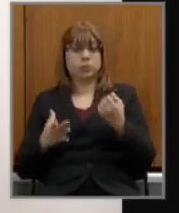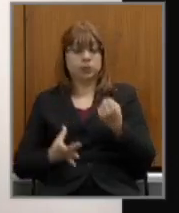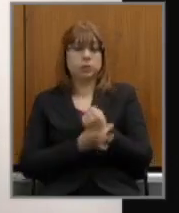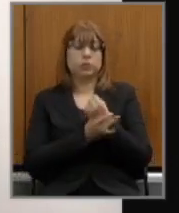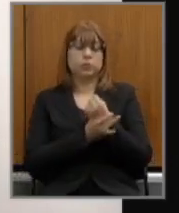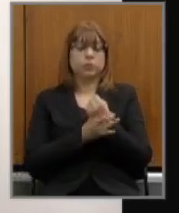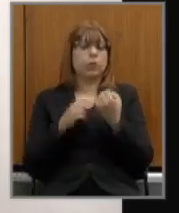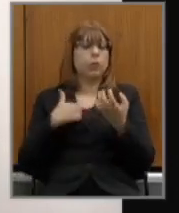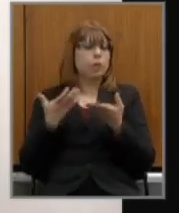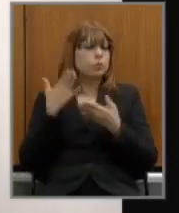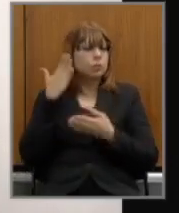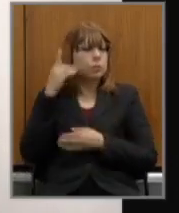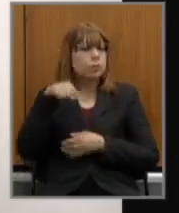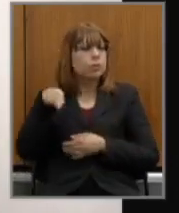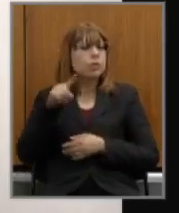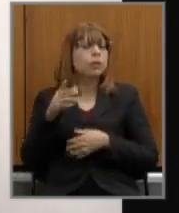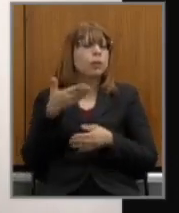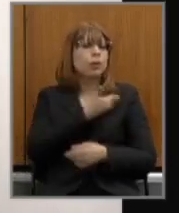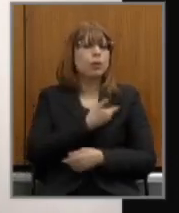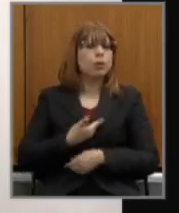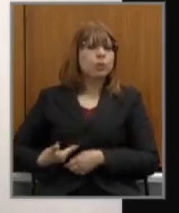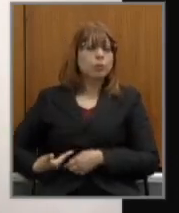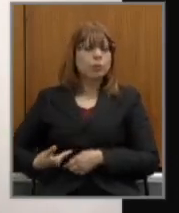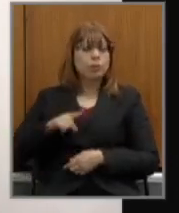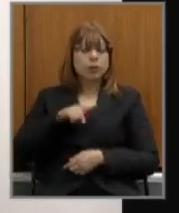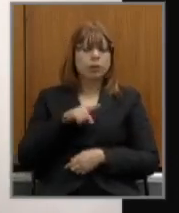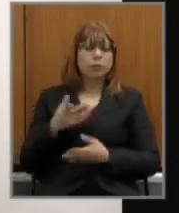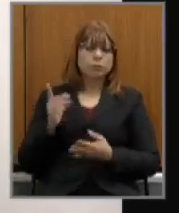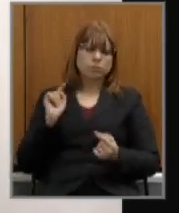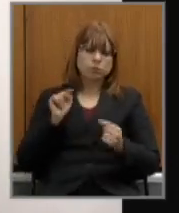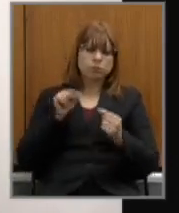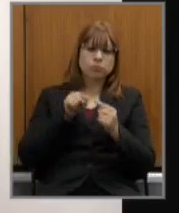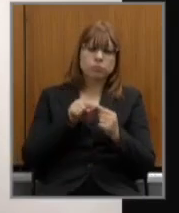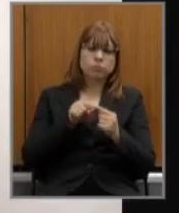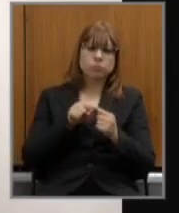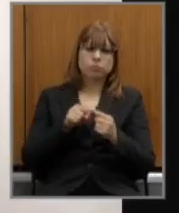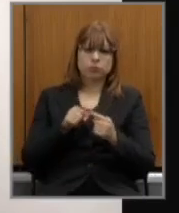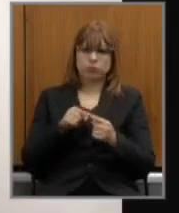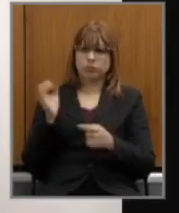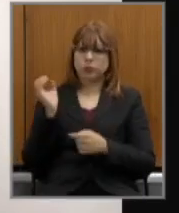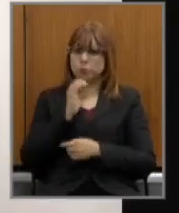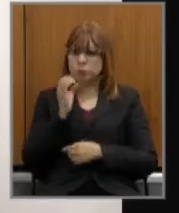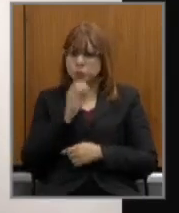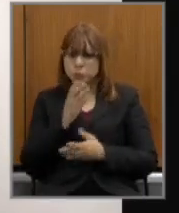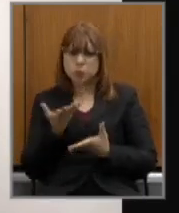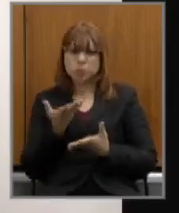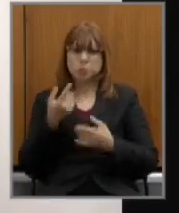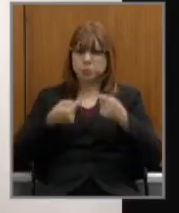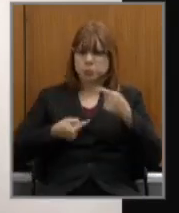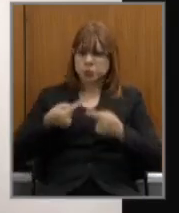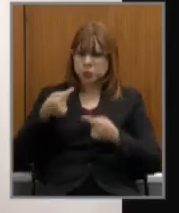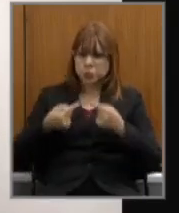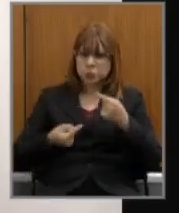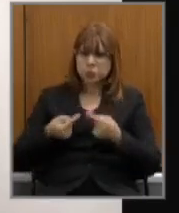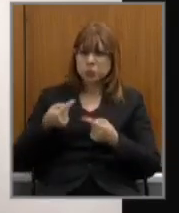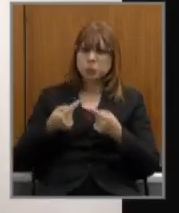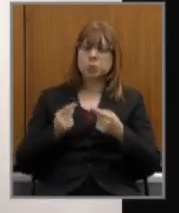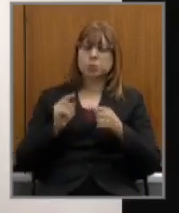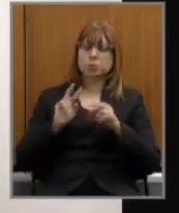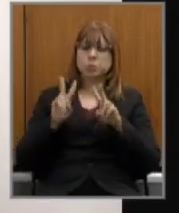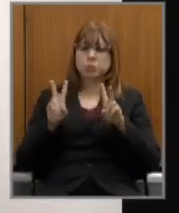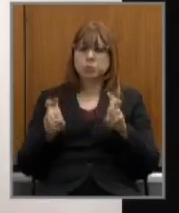ouvir do governo se essa intensidade e ritmo de necessidade para discutir a questão fiscal